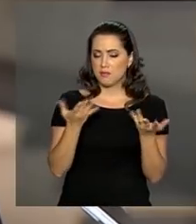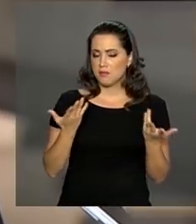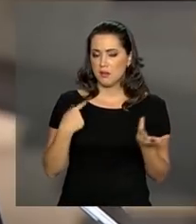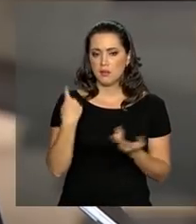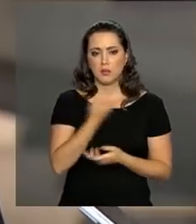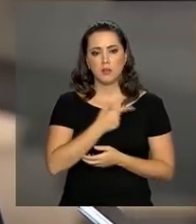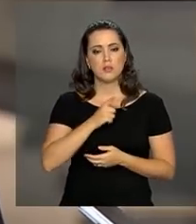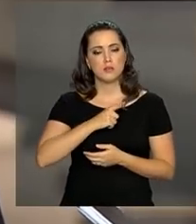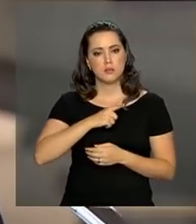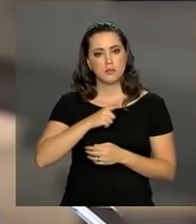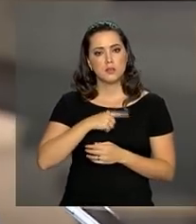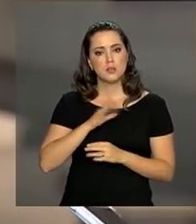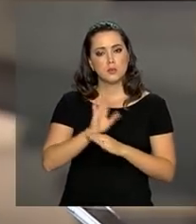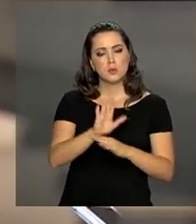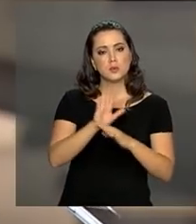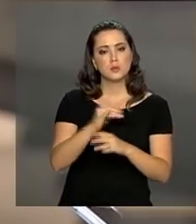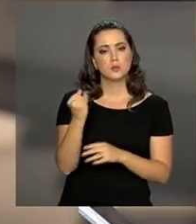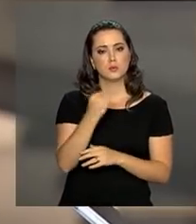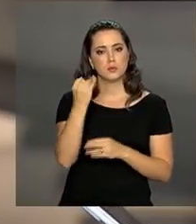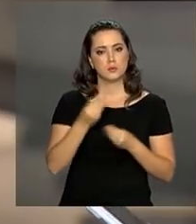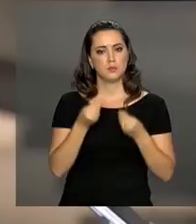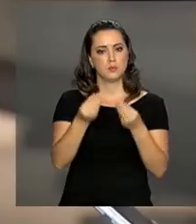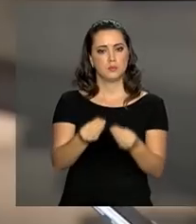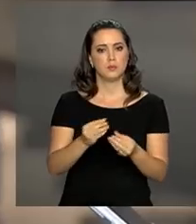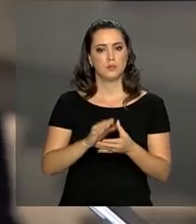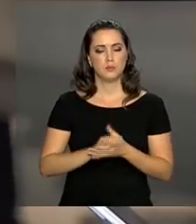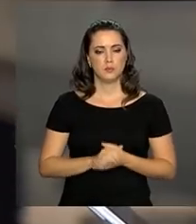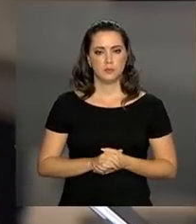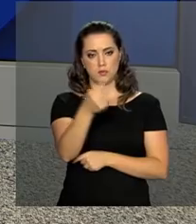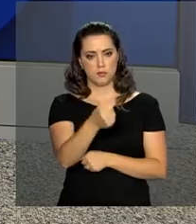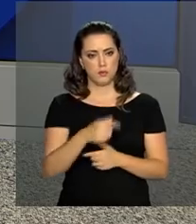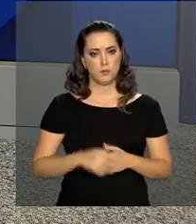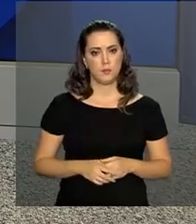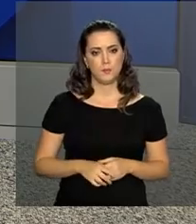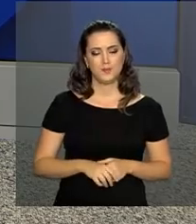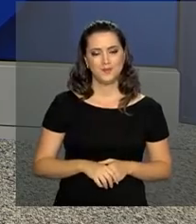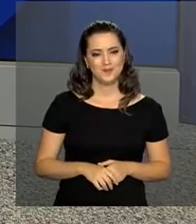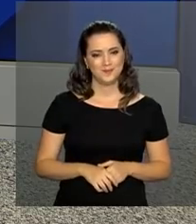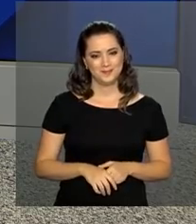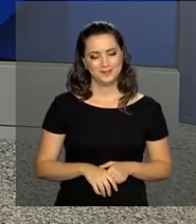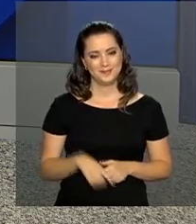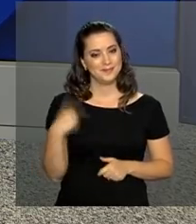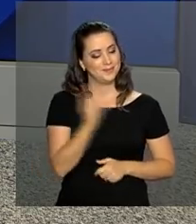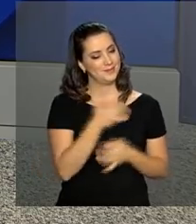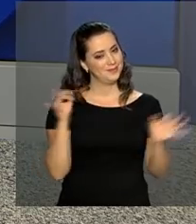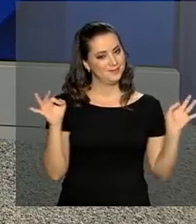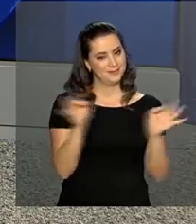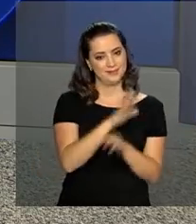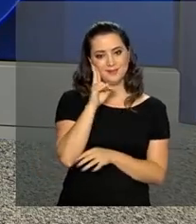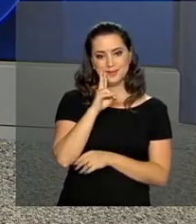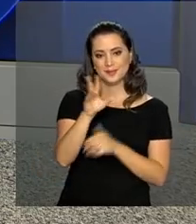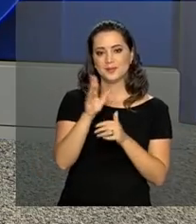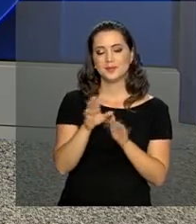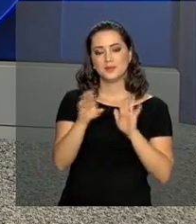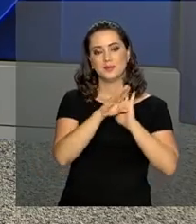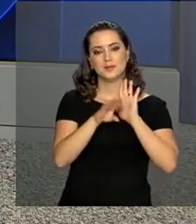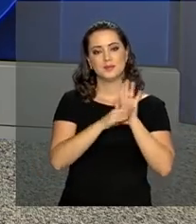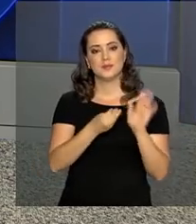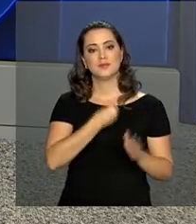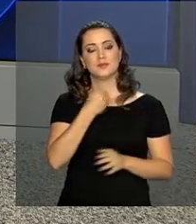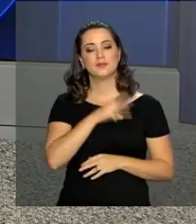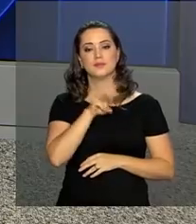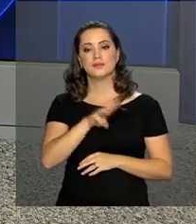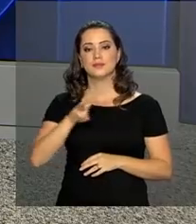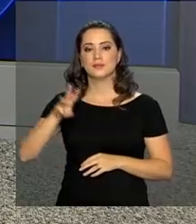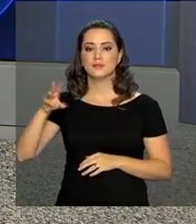que nós tenhamos uma contribuição importante a dar nos debates do G20. Nós ficamos por aqui. Você acompanha a nossa programação ao